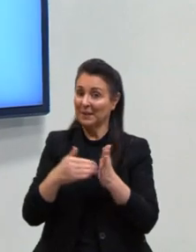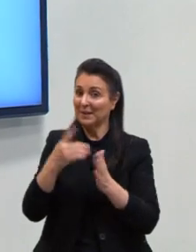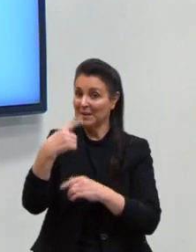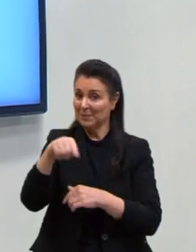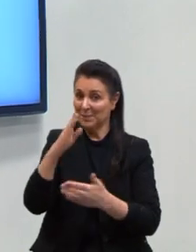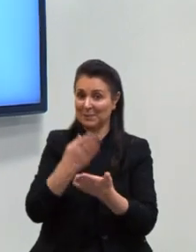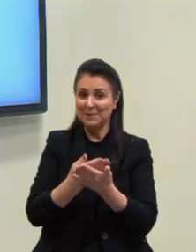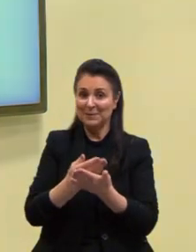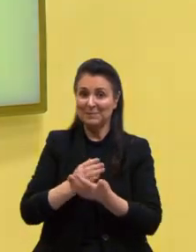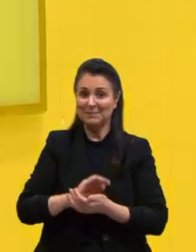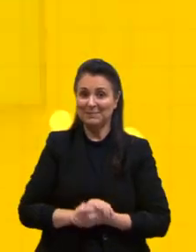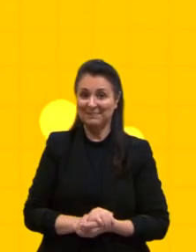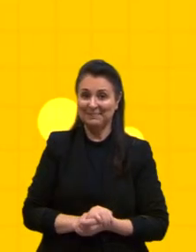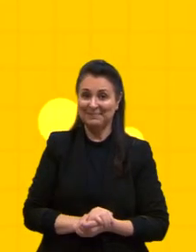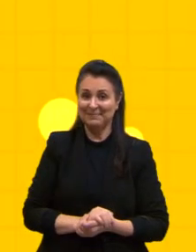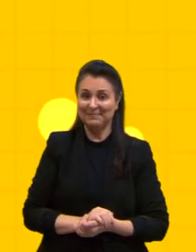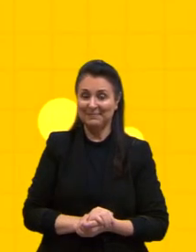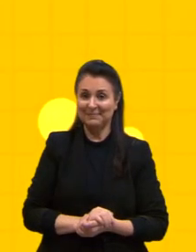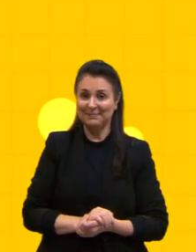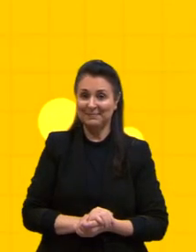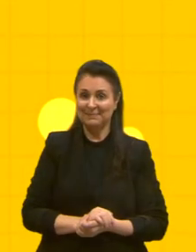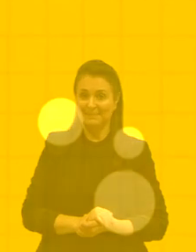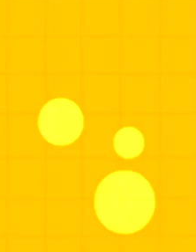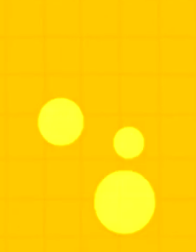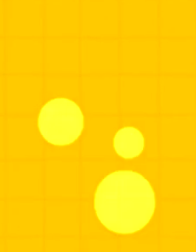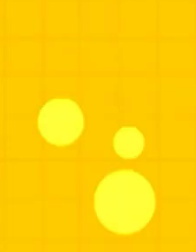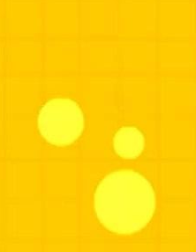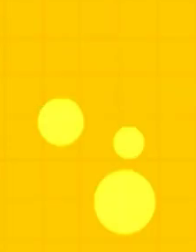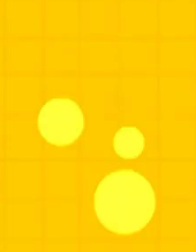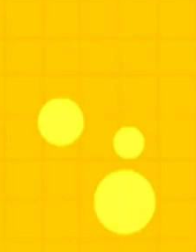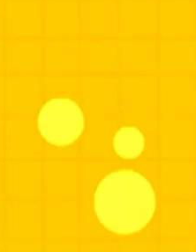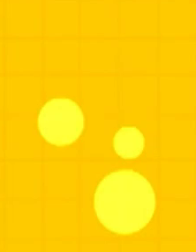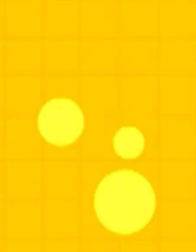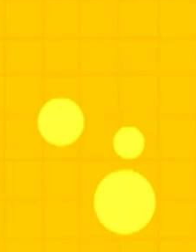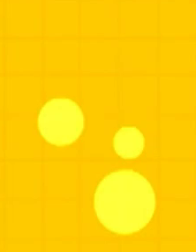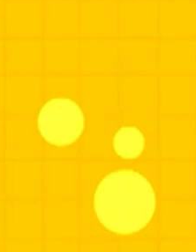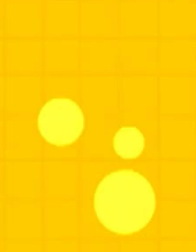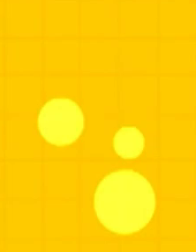E E aí